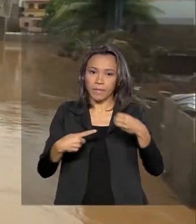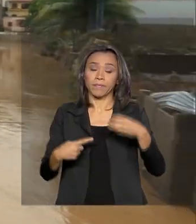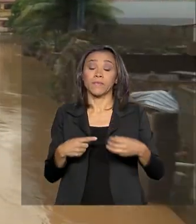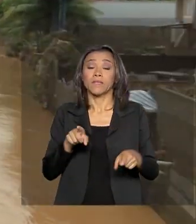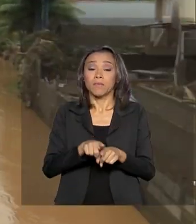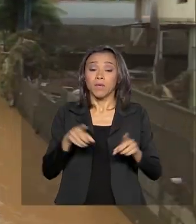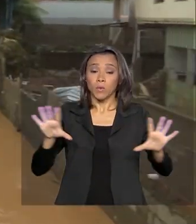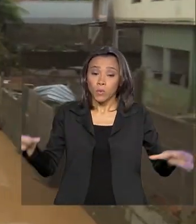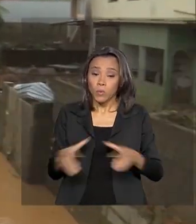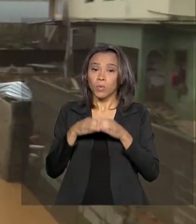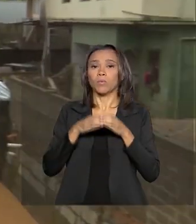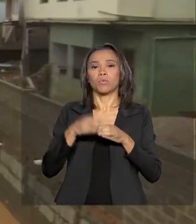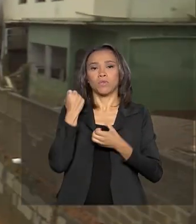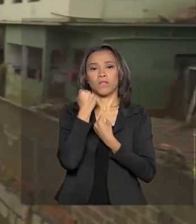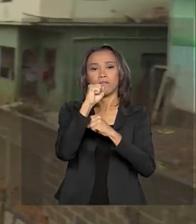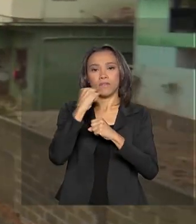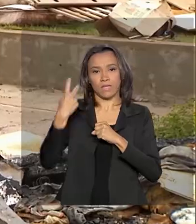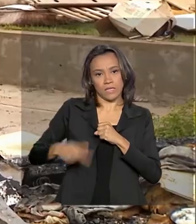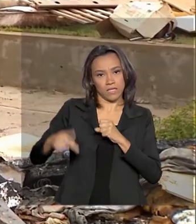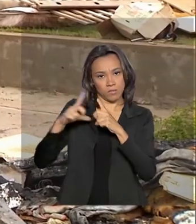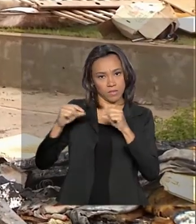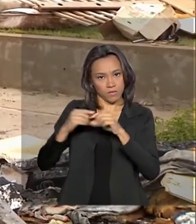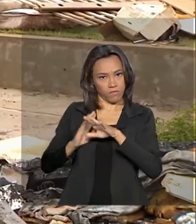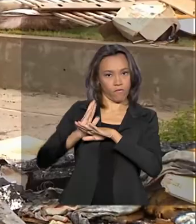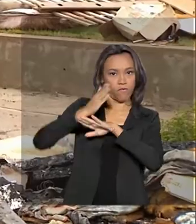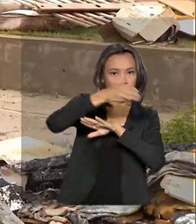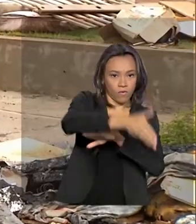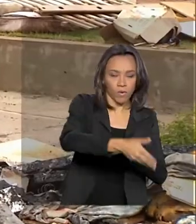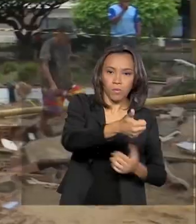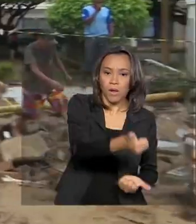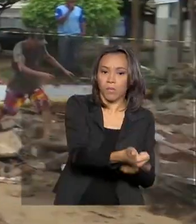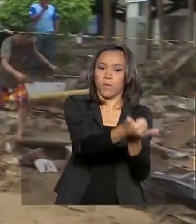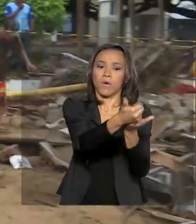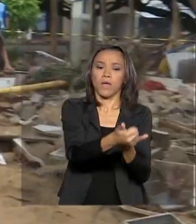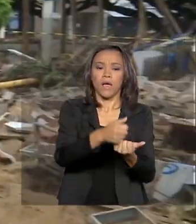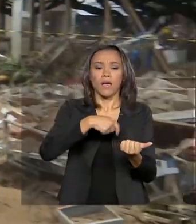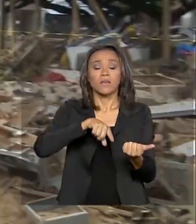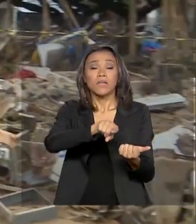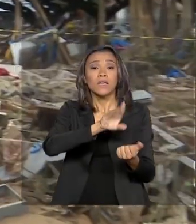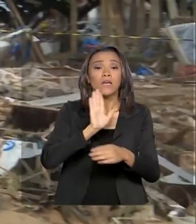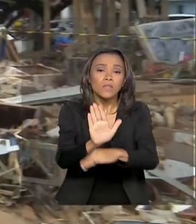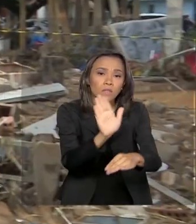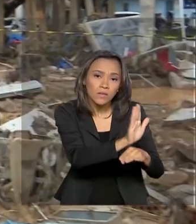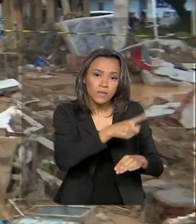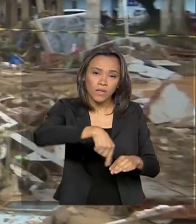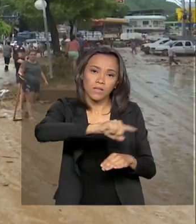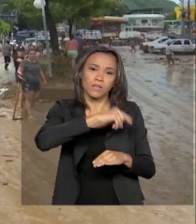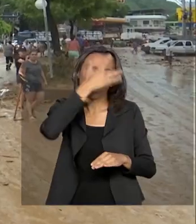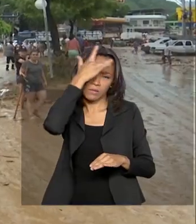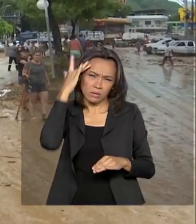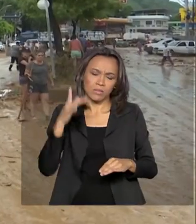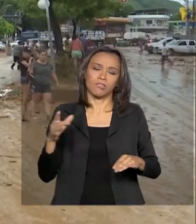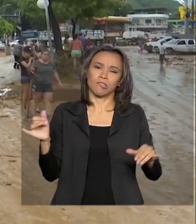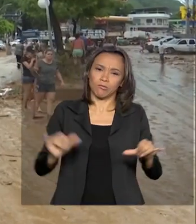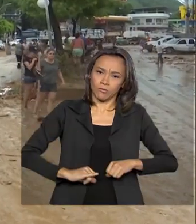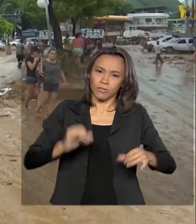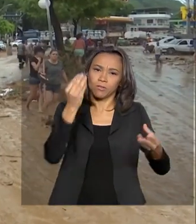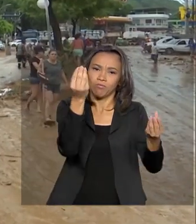Defesa Civil Nacional estão nos dois estados para auxiliar na mitigação dos danos humanos e materiais provocados pelas fortes chuvas.